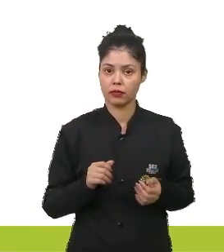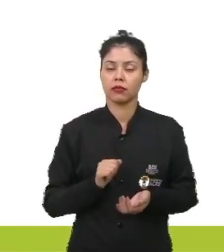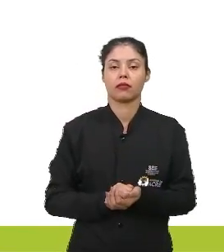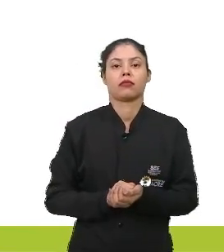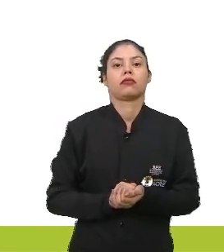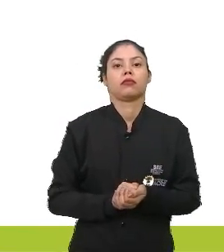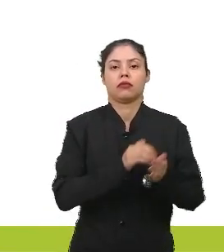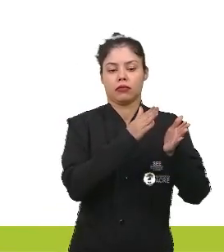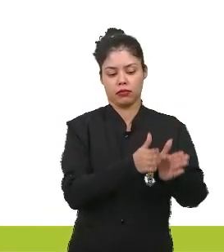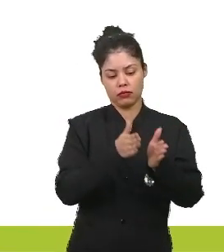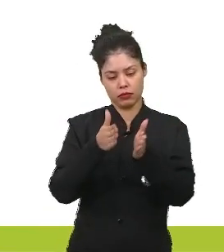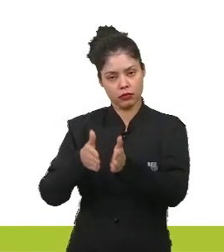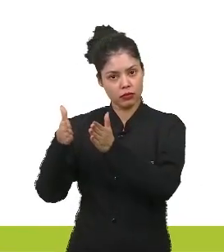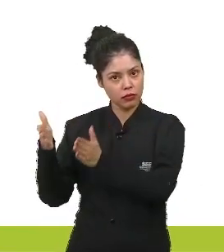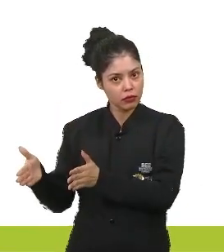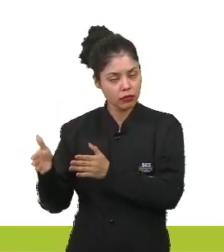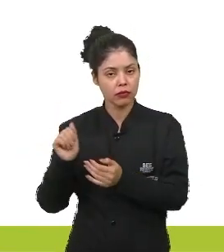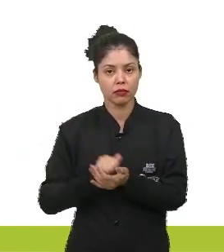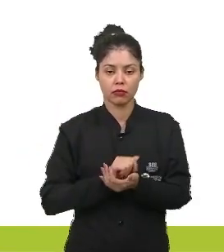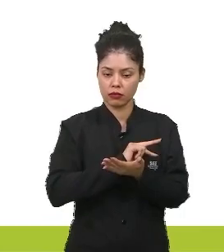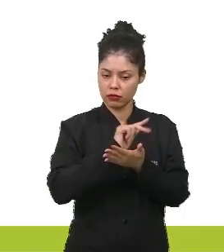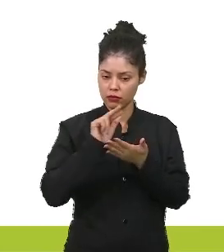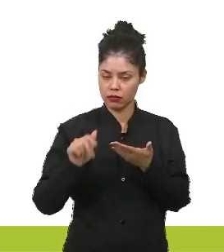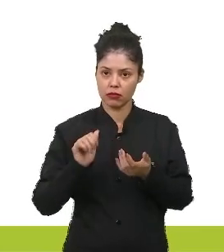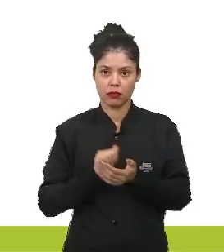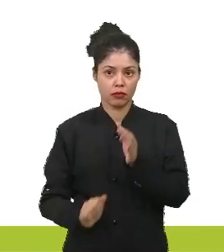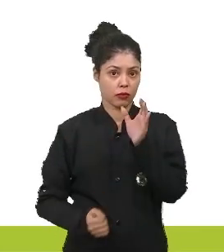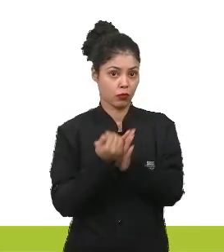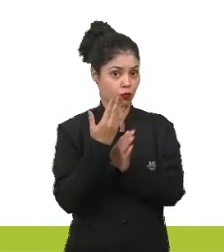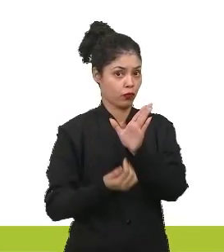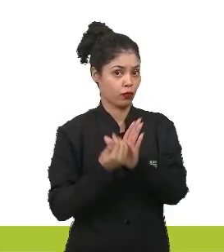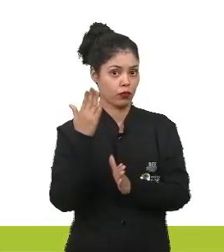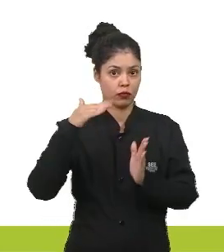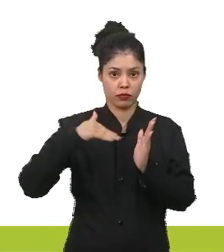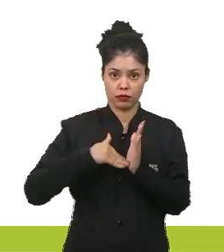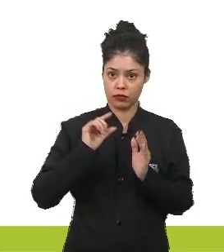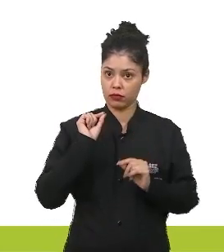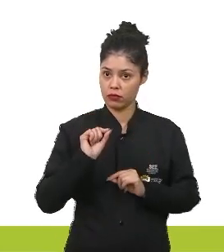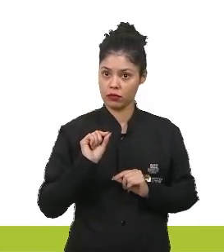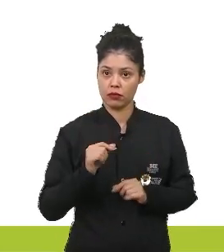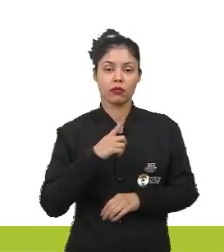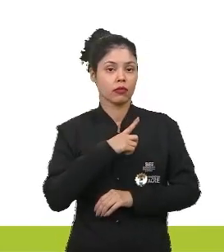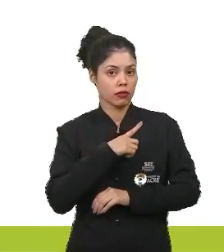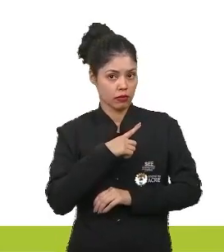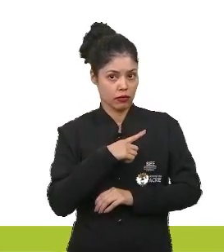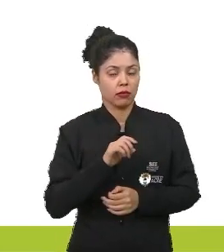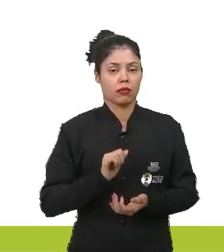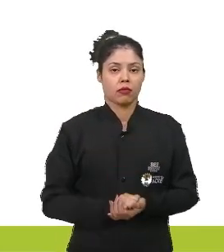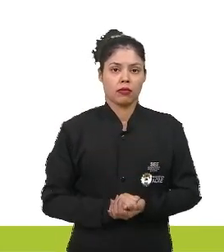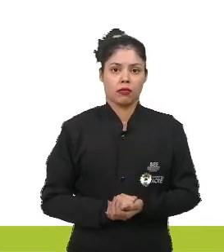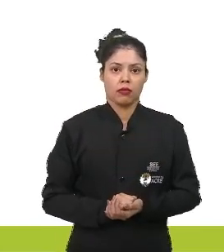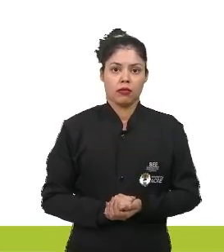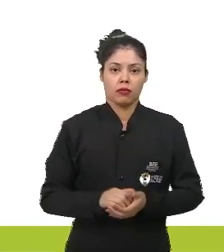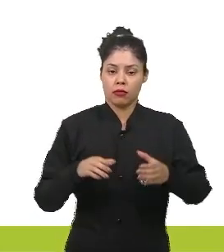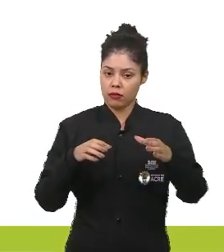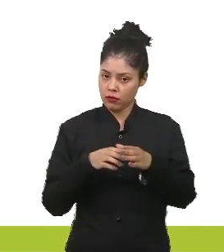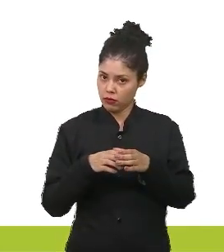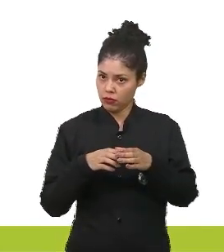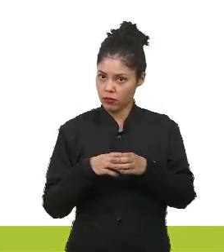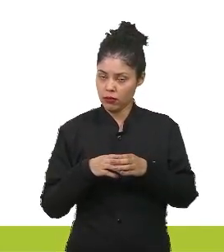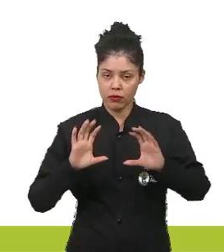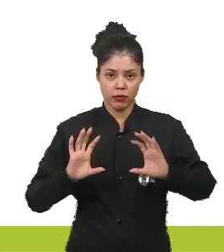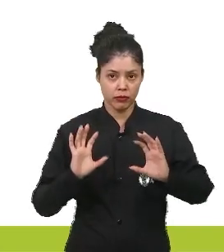ou serial ou em série que vão surgindo até que se atinja uma comunidade